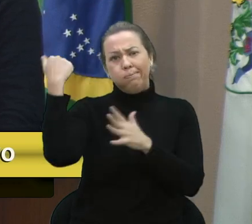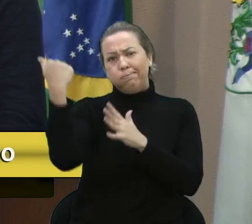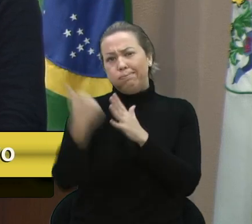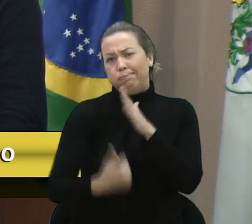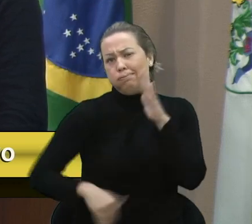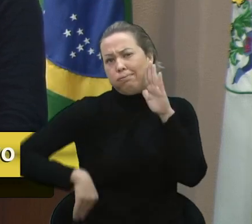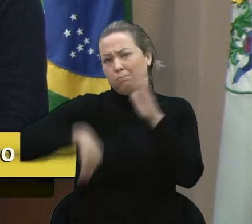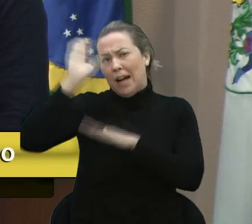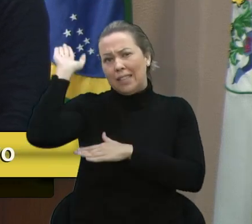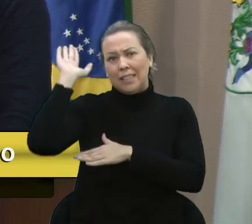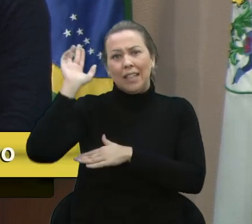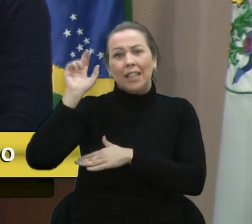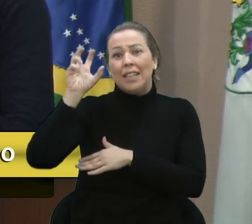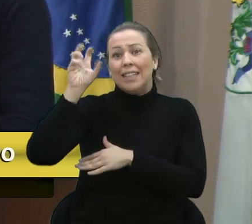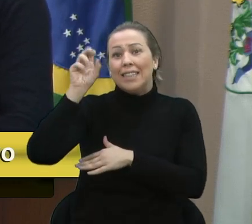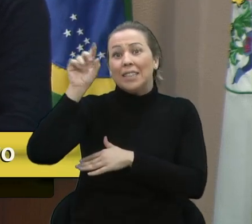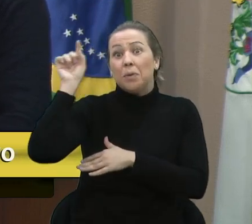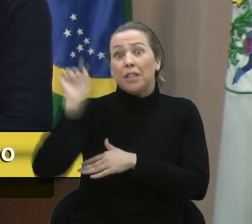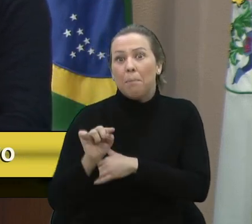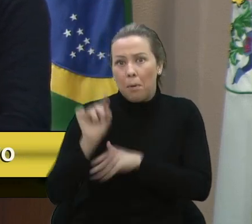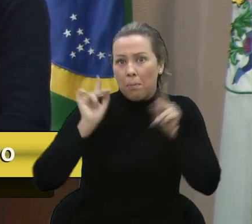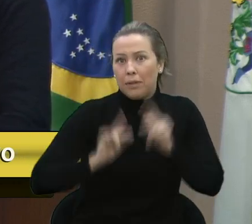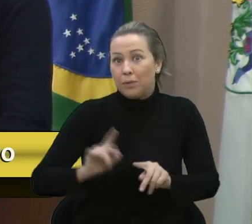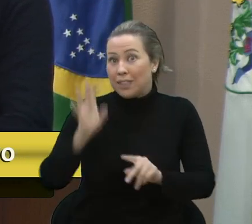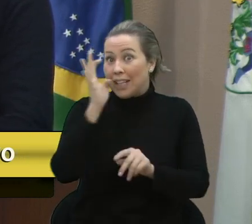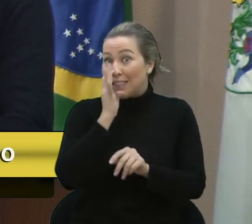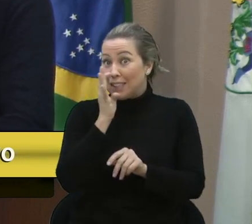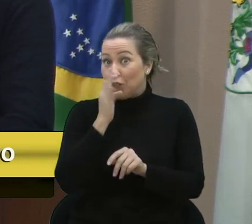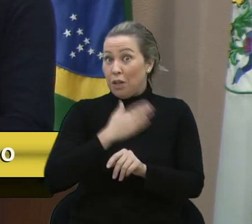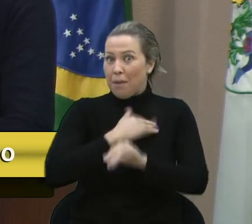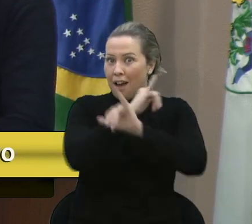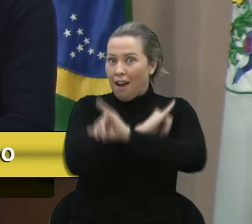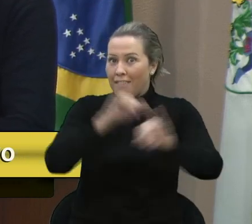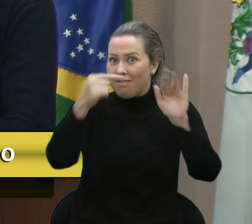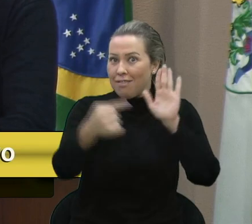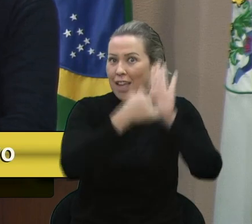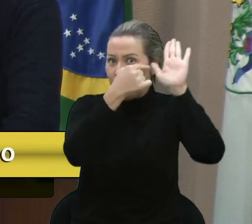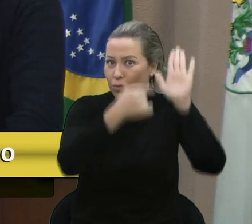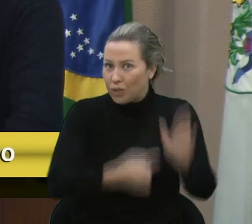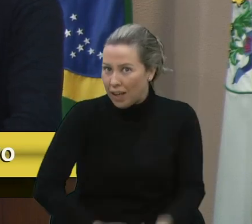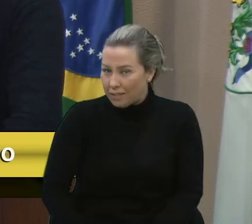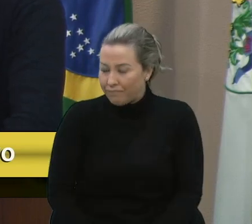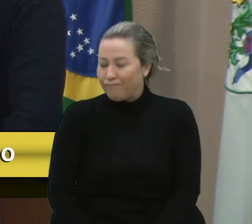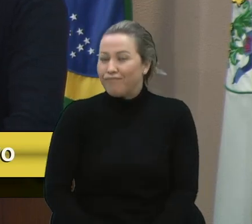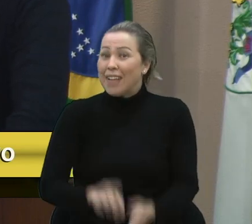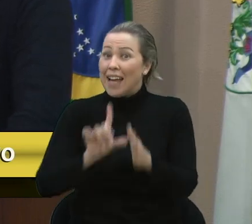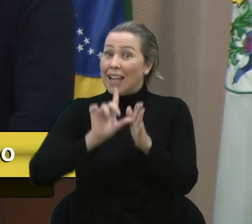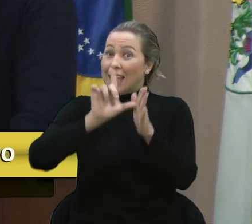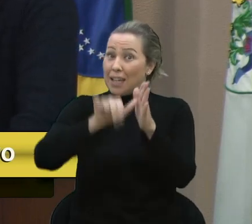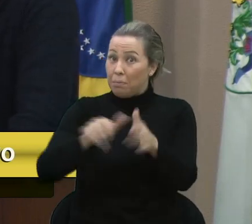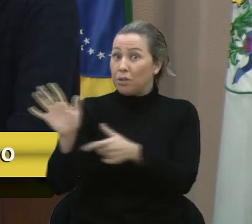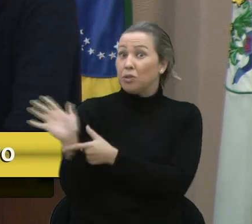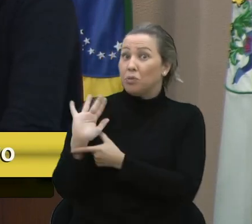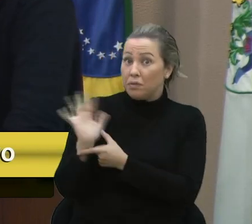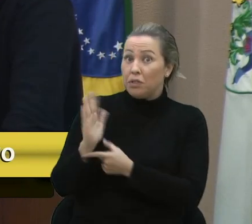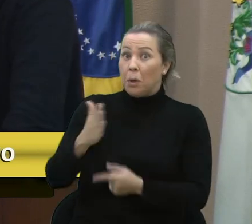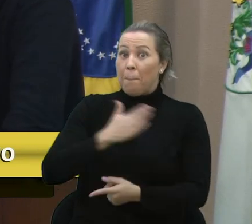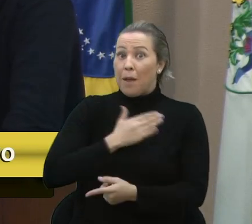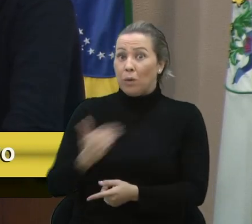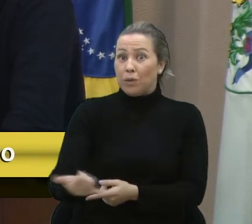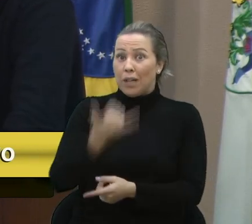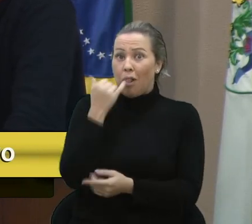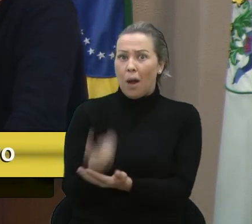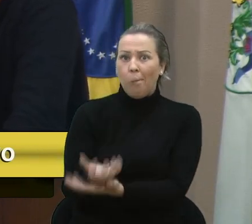mais de 50 mil visualizações. Pois bem, depois desse vídeo, o meu celular,